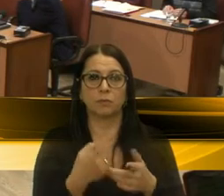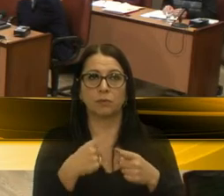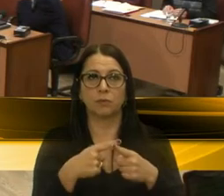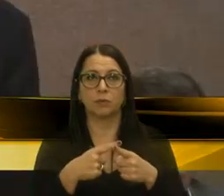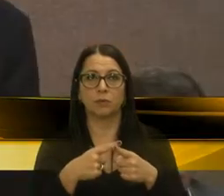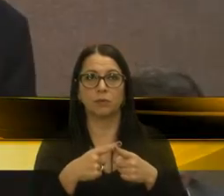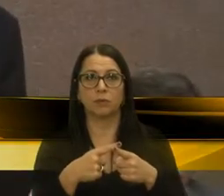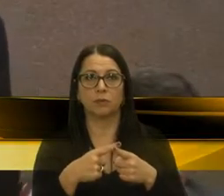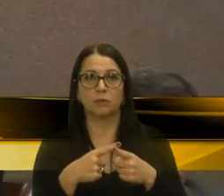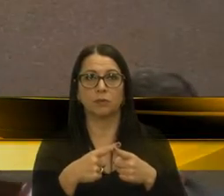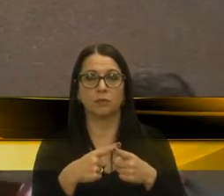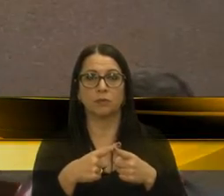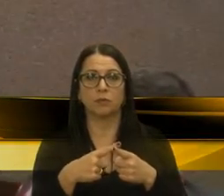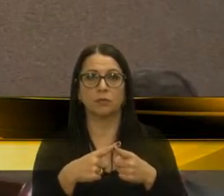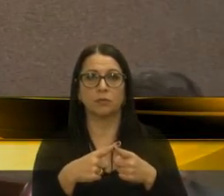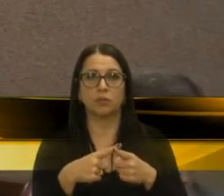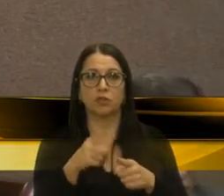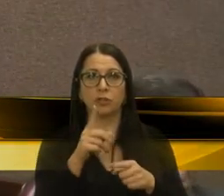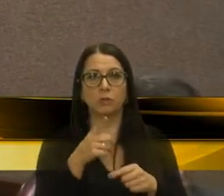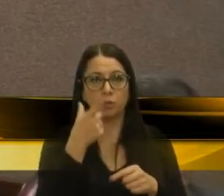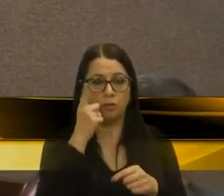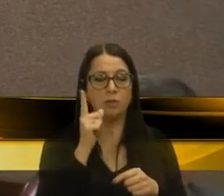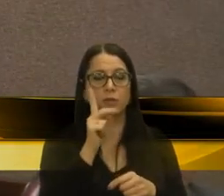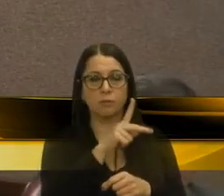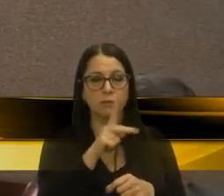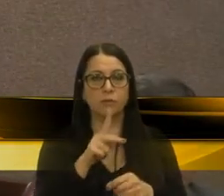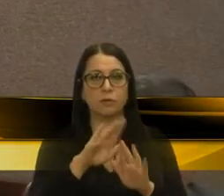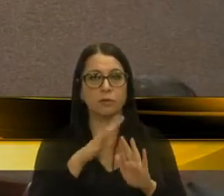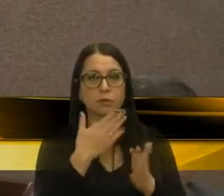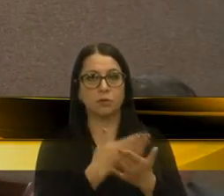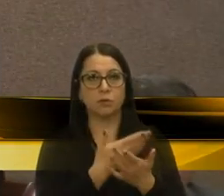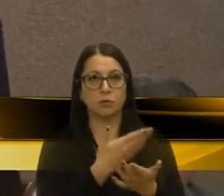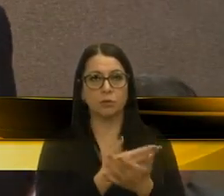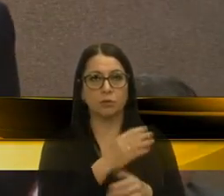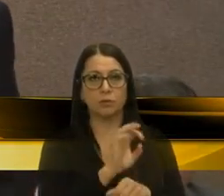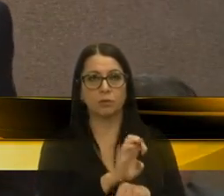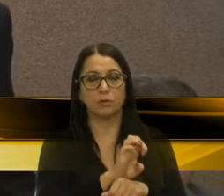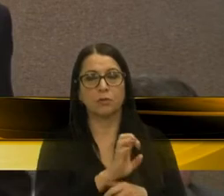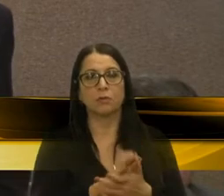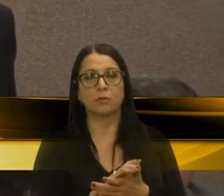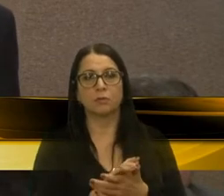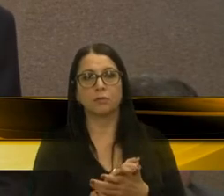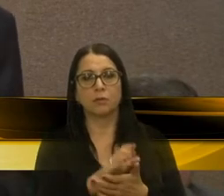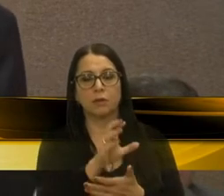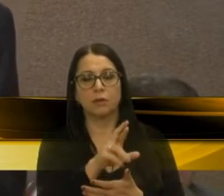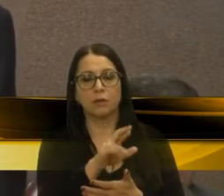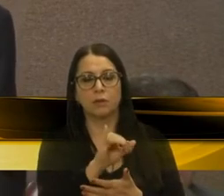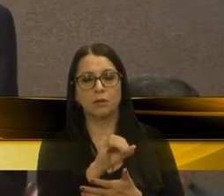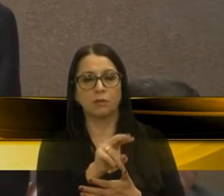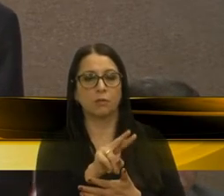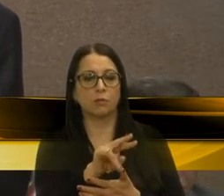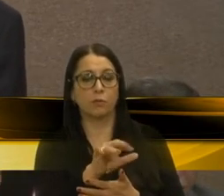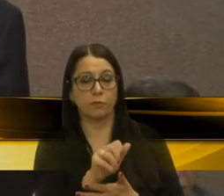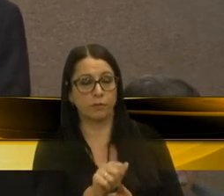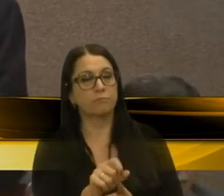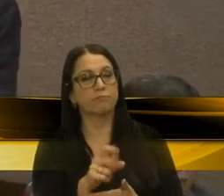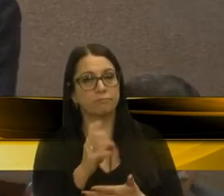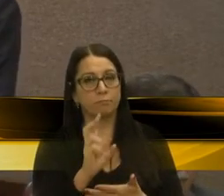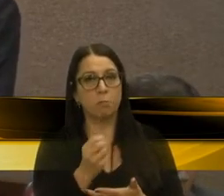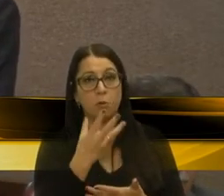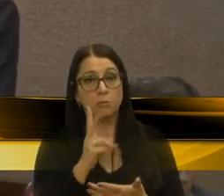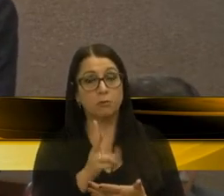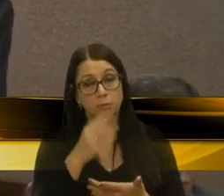contemplados com os professores lá em Criúva, da escola estadual, lá de Criúva, então é bom sempre agradecer, inclusive